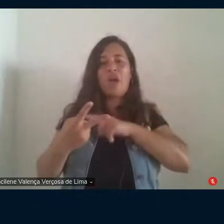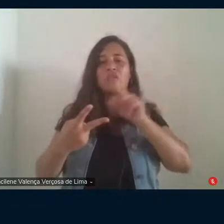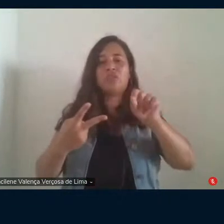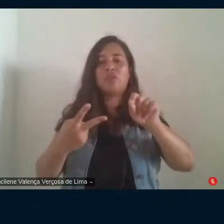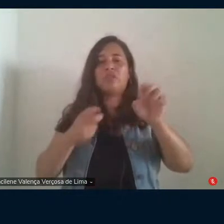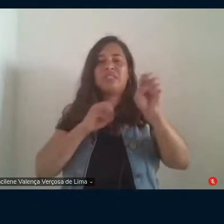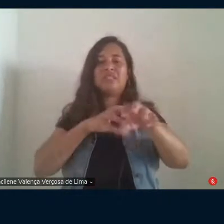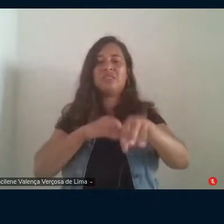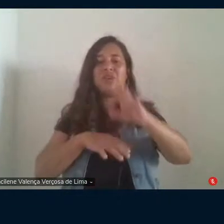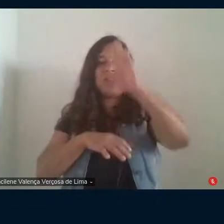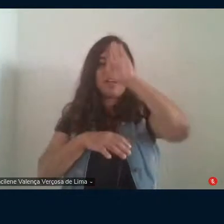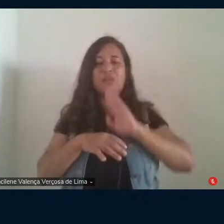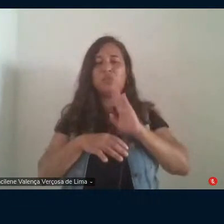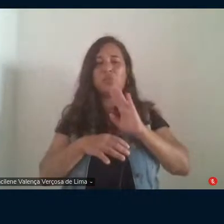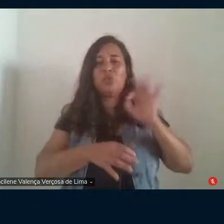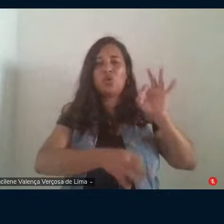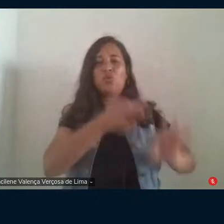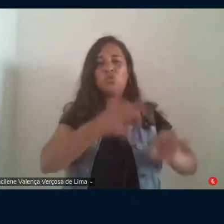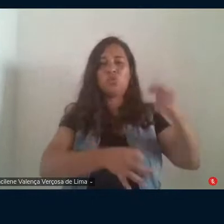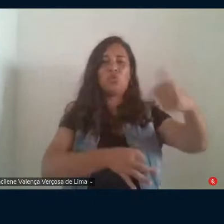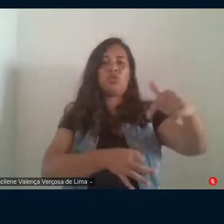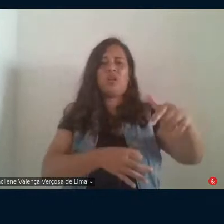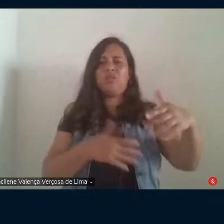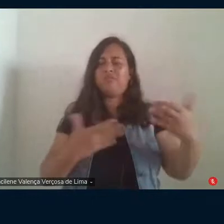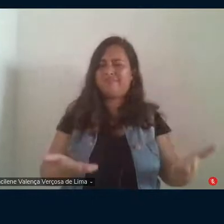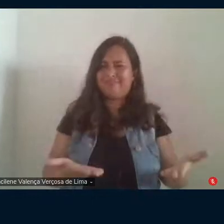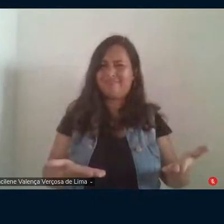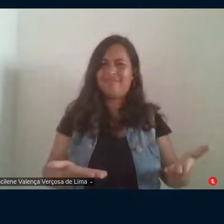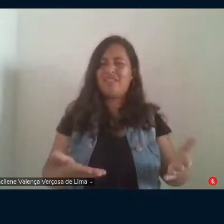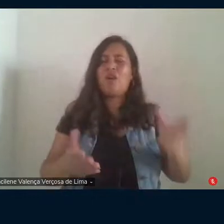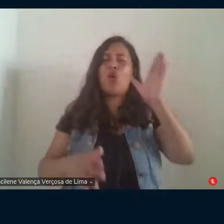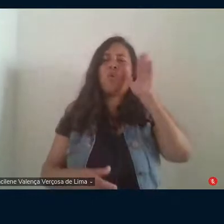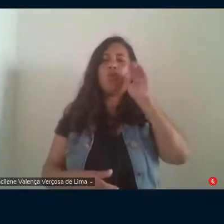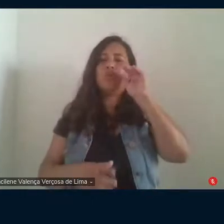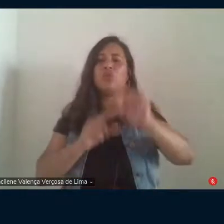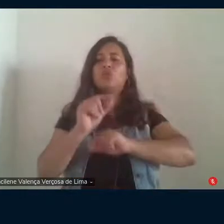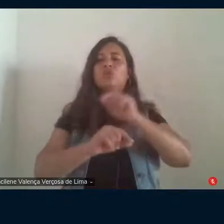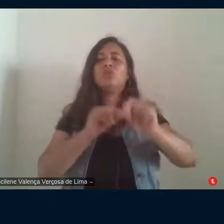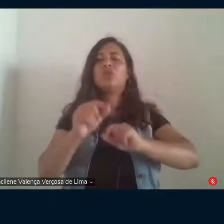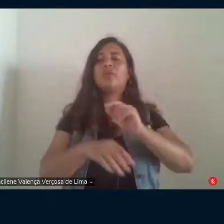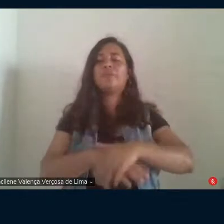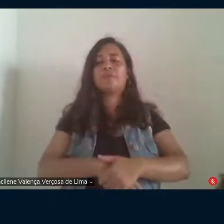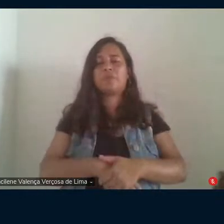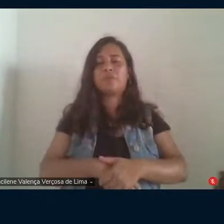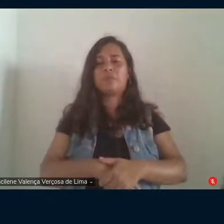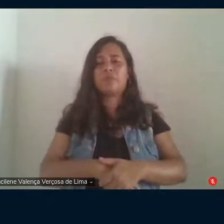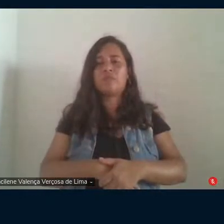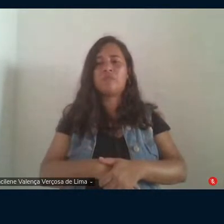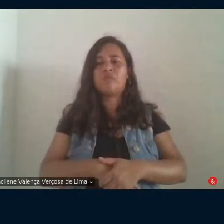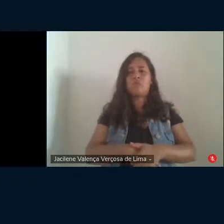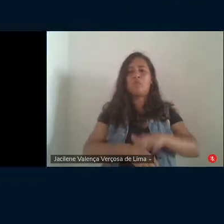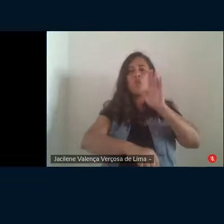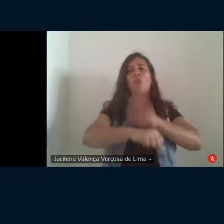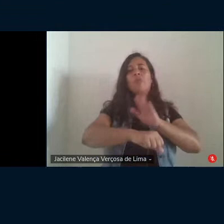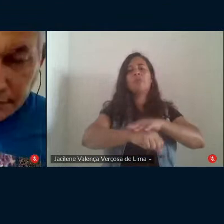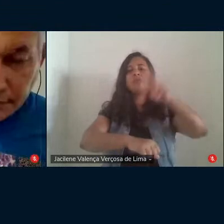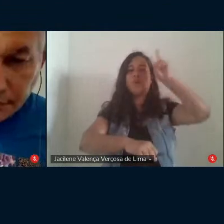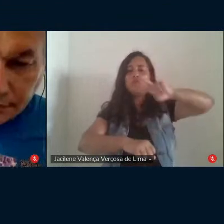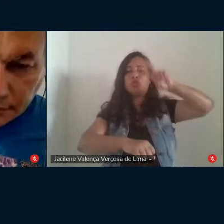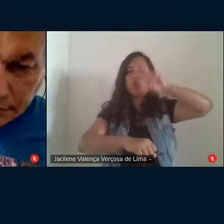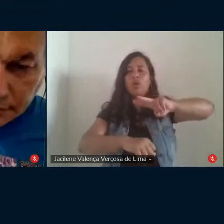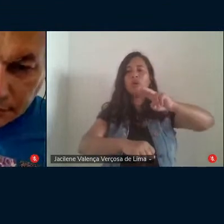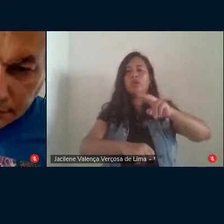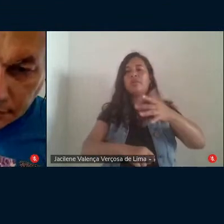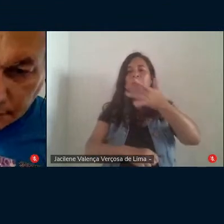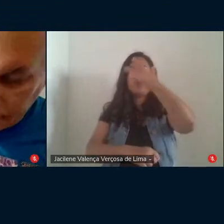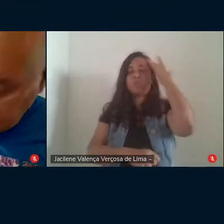gratuito é injusto o curioso é que logo no momento da história em que os estudantes que